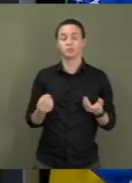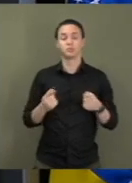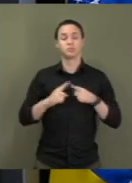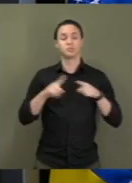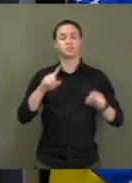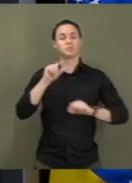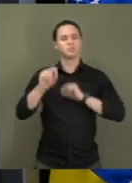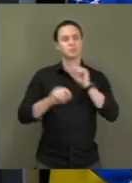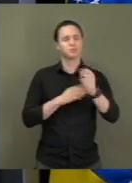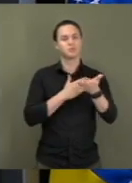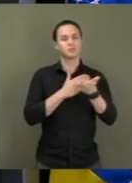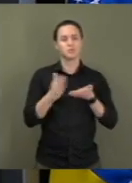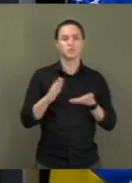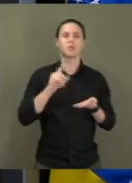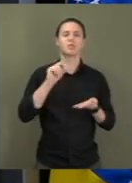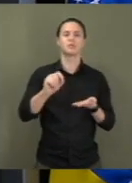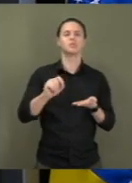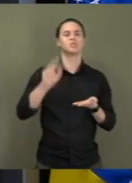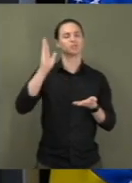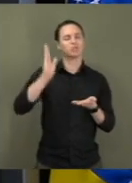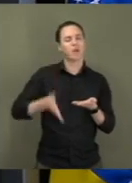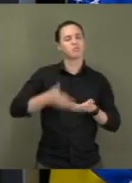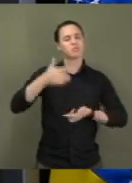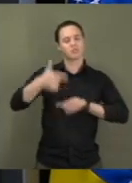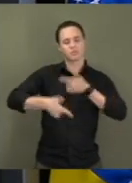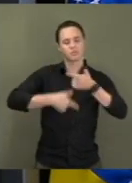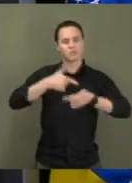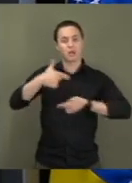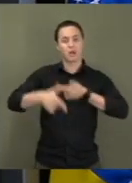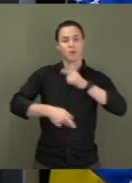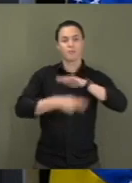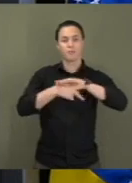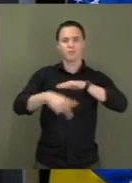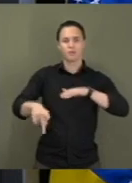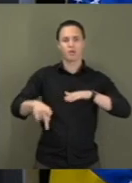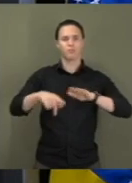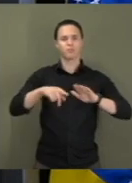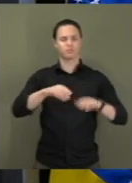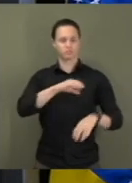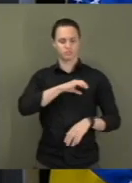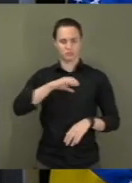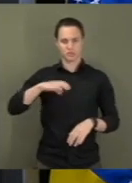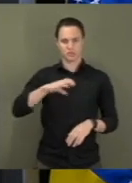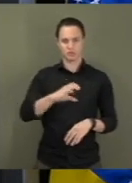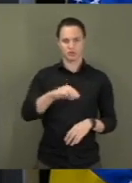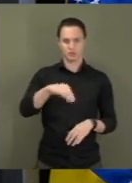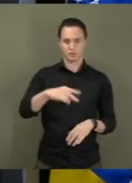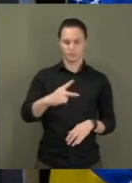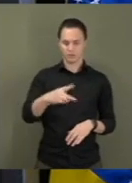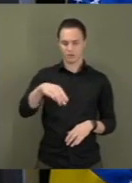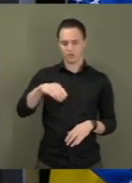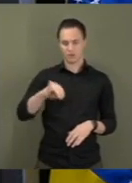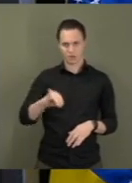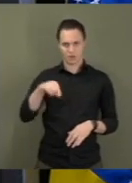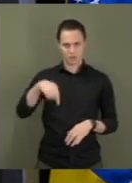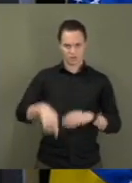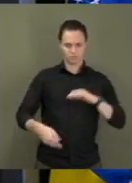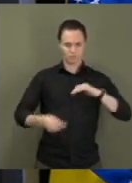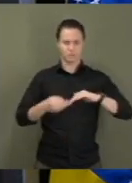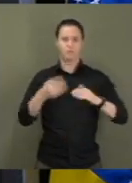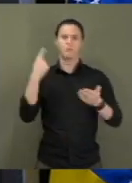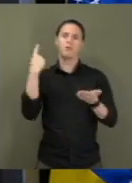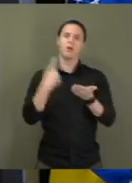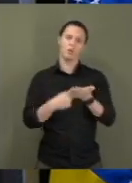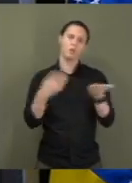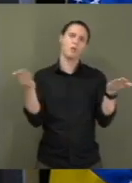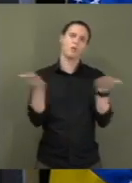iniciados os trabalhos da CPMI, que, aliás, estava marcado para hoje a sessão da